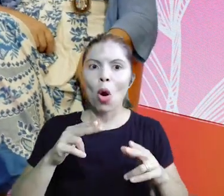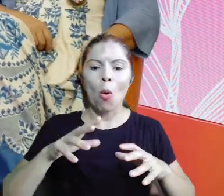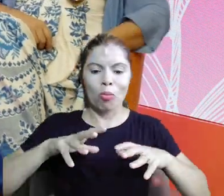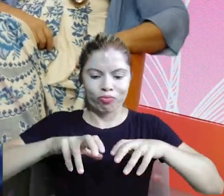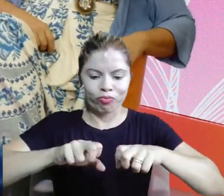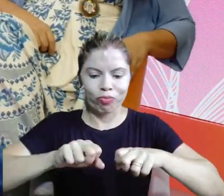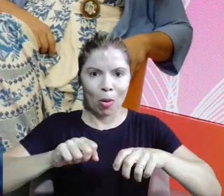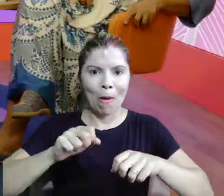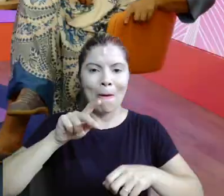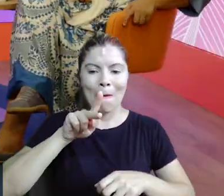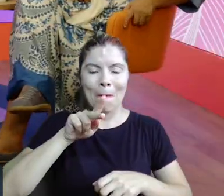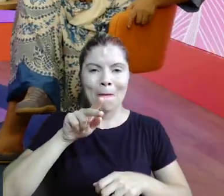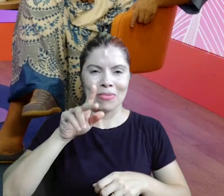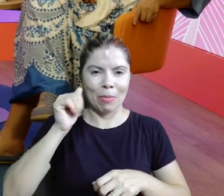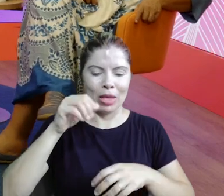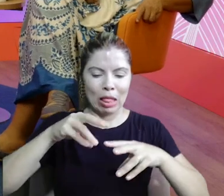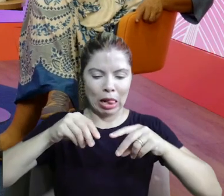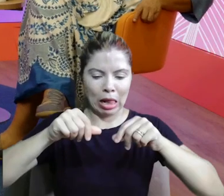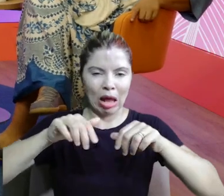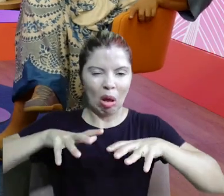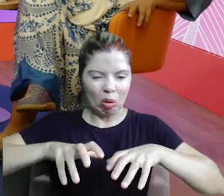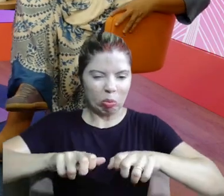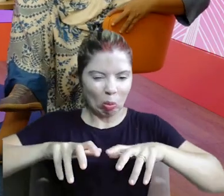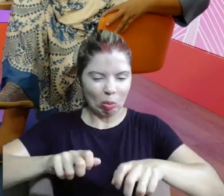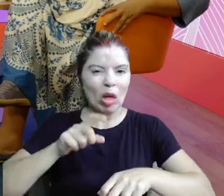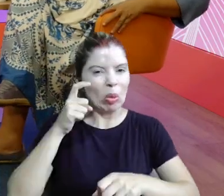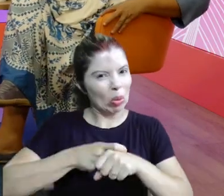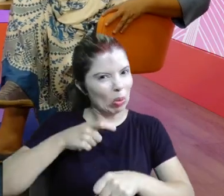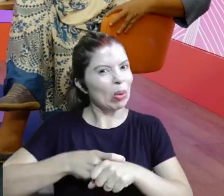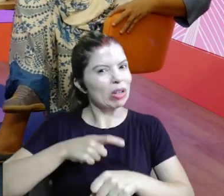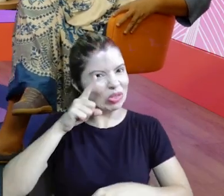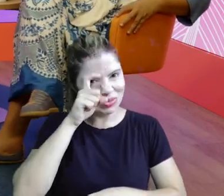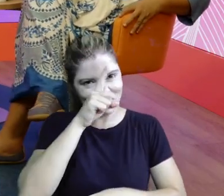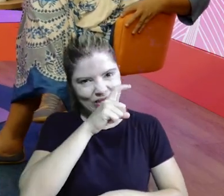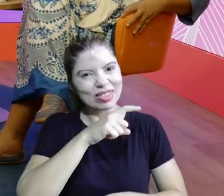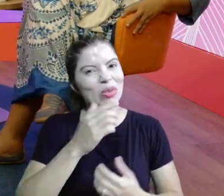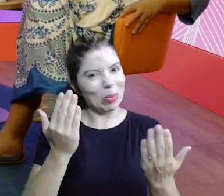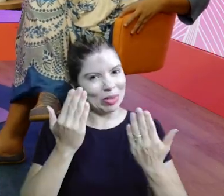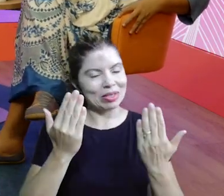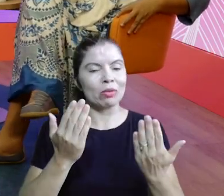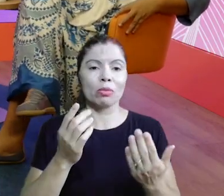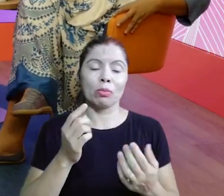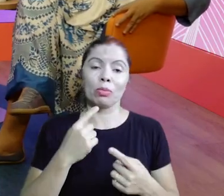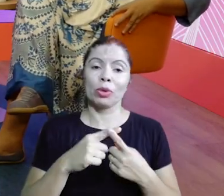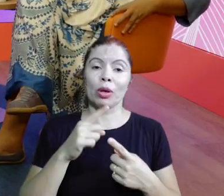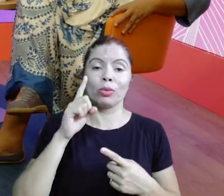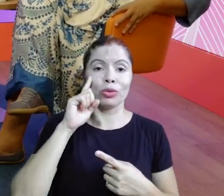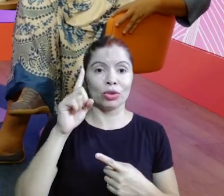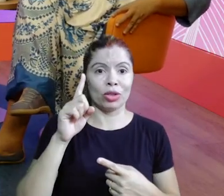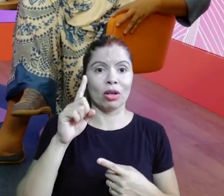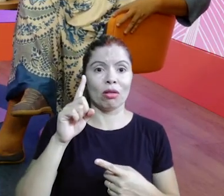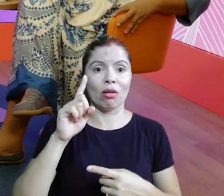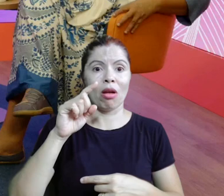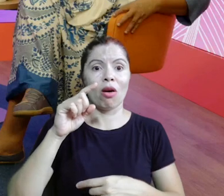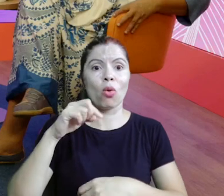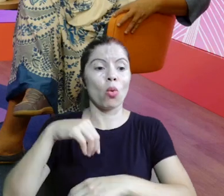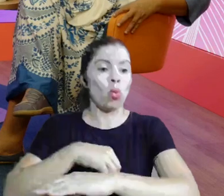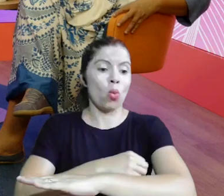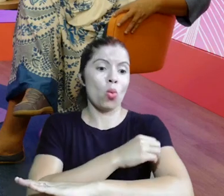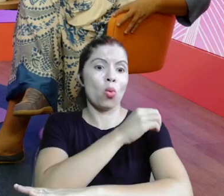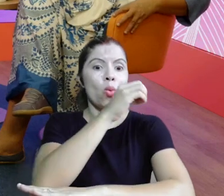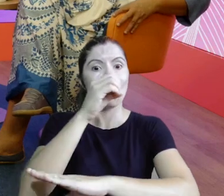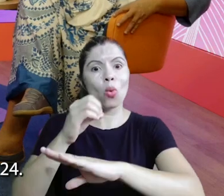eu falo, eu amassando barro na vida também. então é tudo, você, o dia tem só 24 horas, propaganda só do,